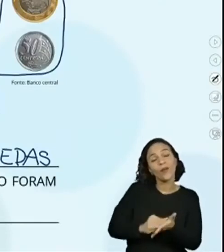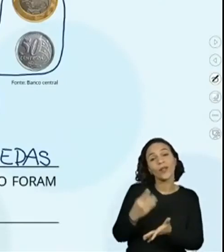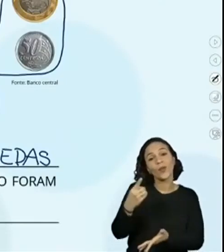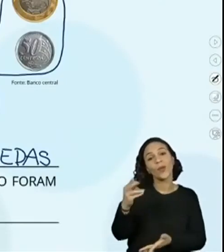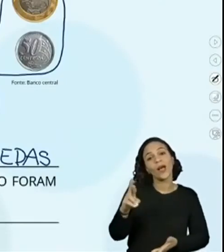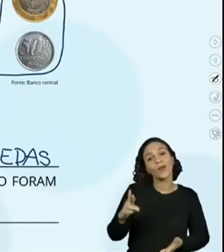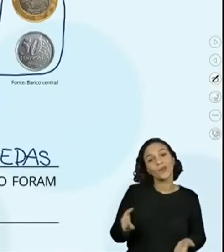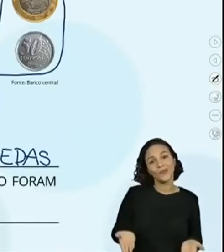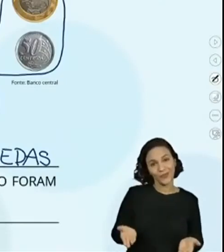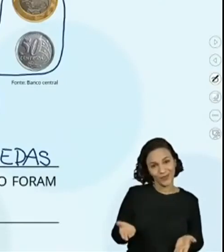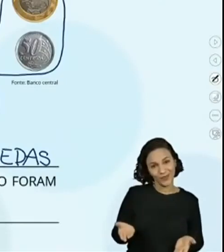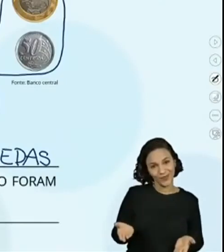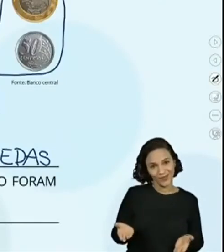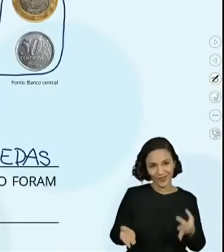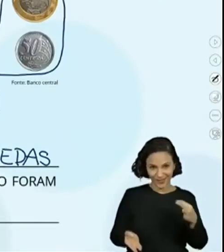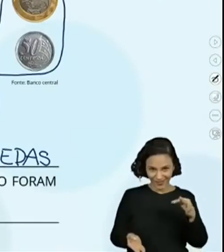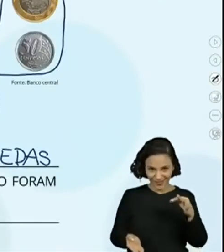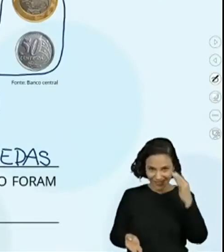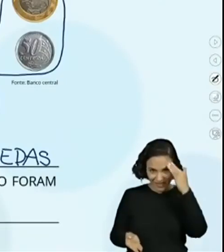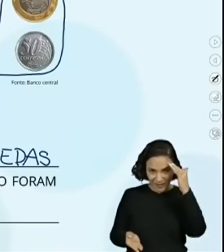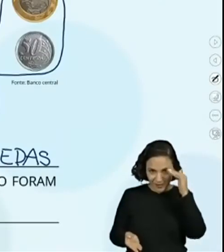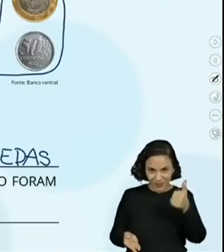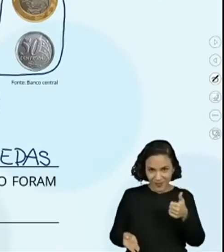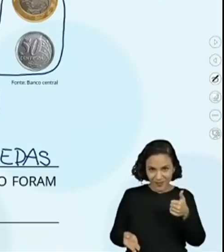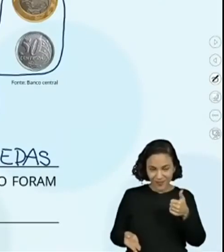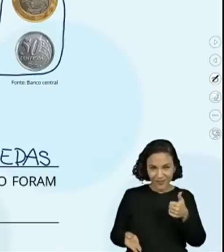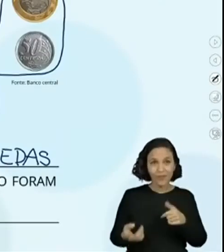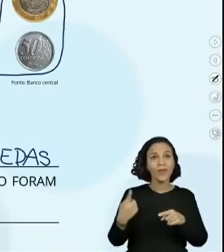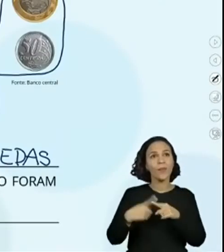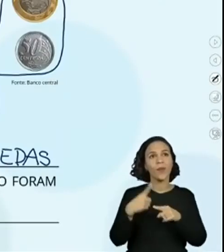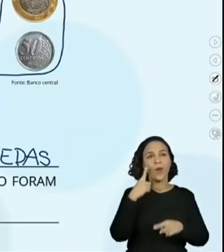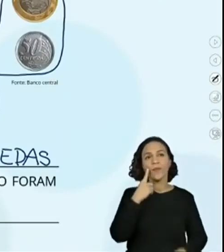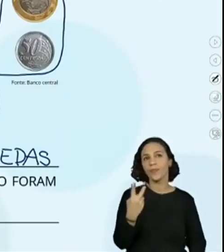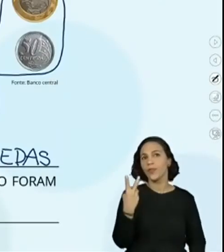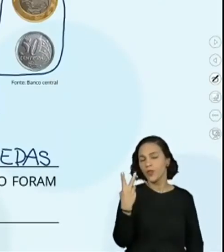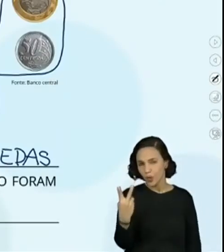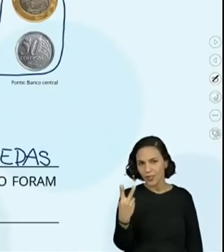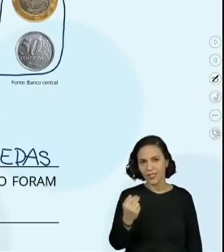real. Porque eu vou ter dois, quatro,